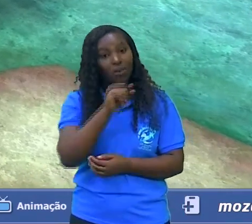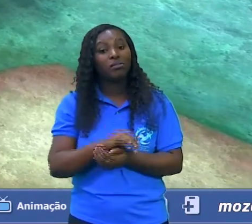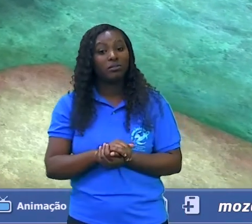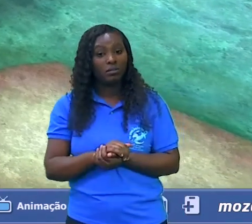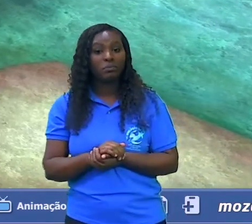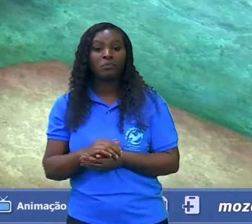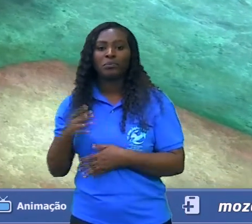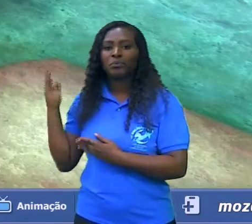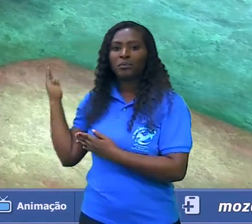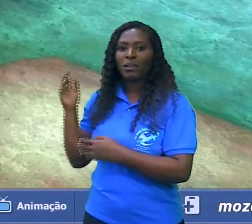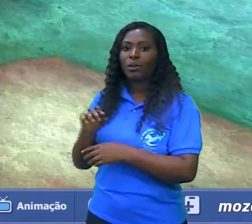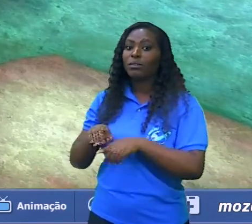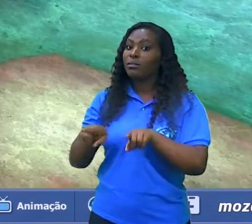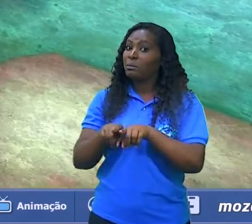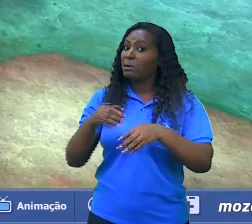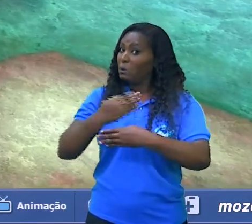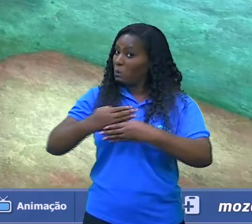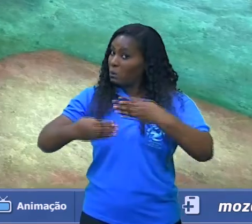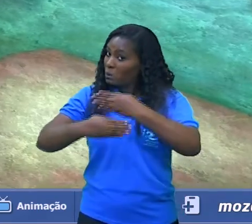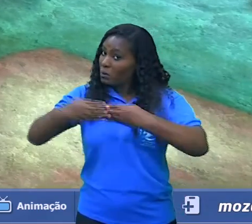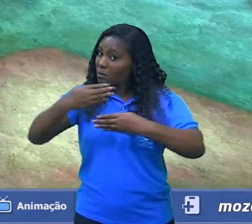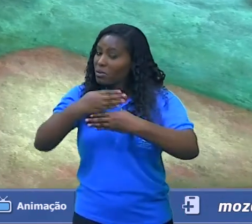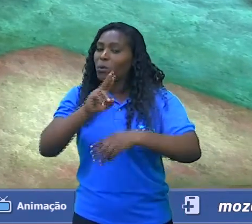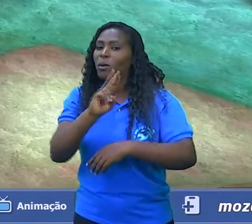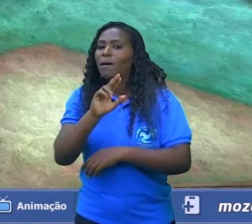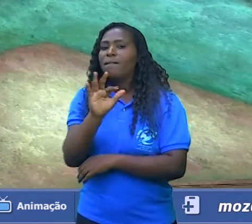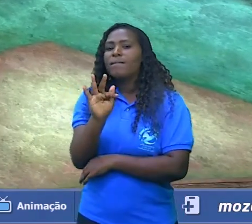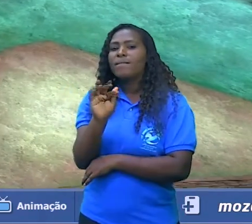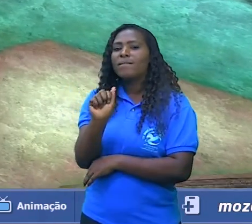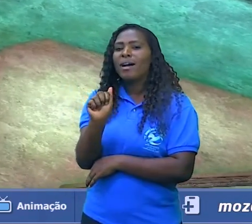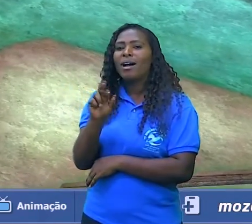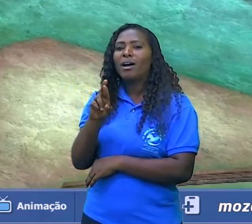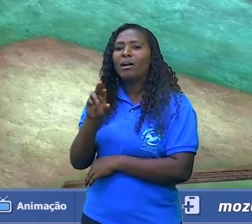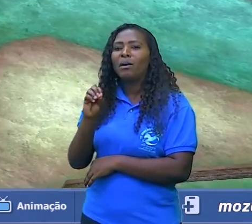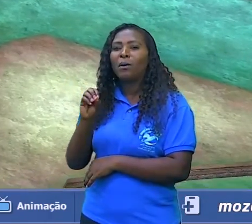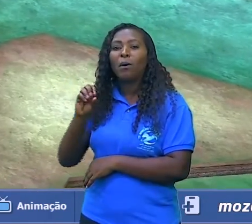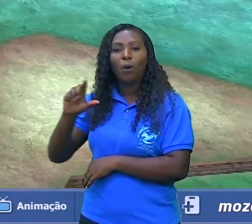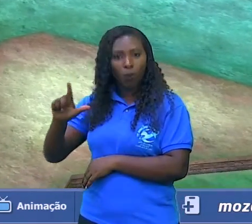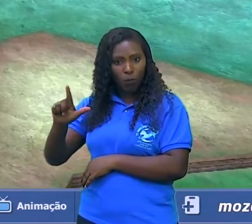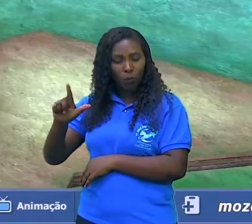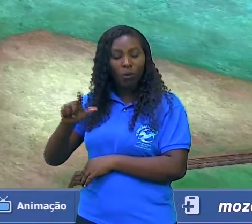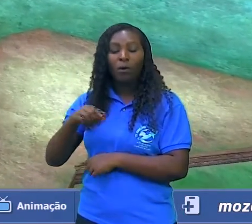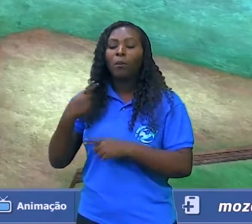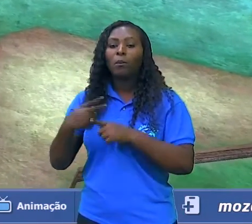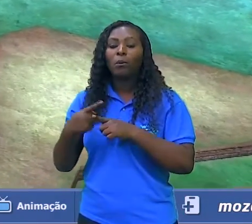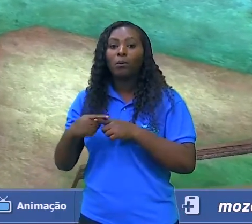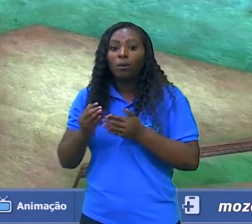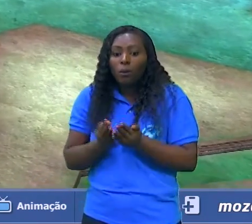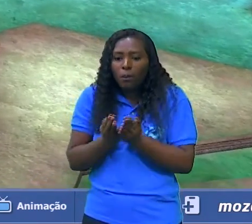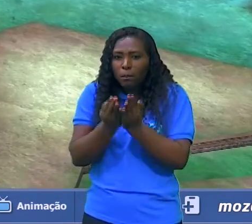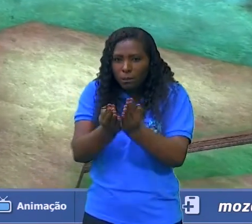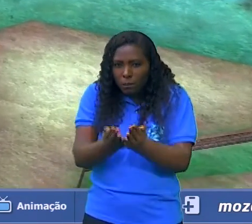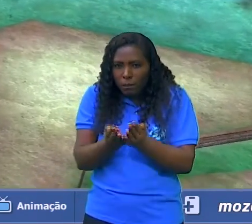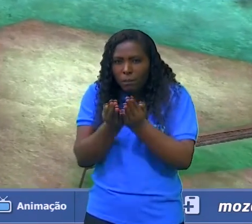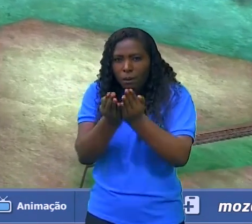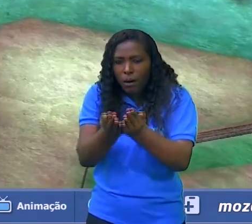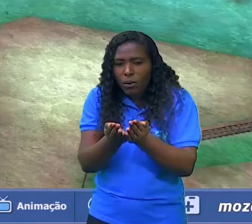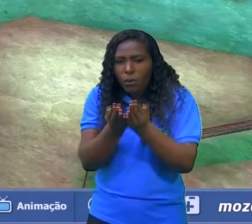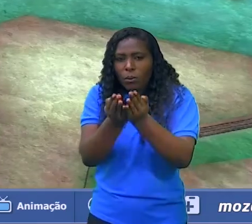Alexandria, também é um farol que ficava aceso para que as embarcações pudessem